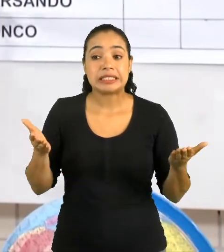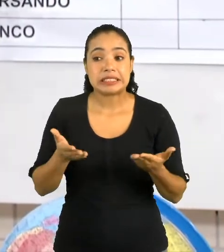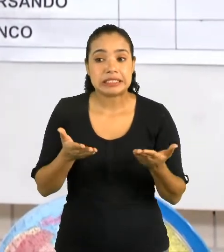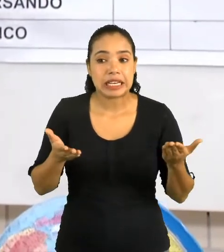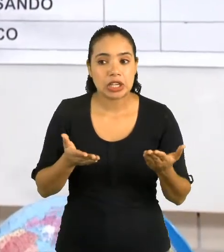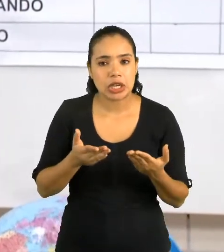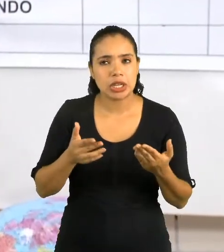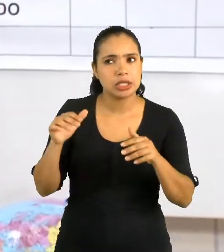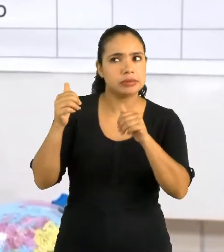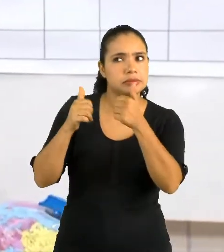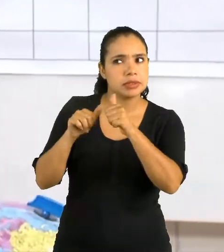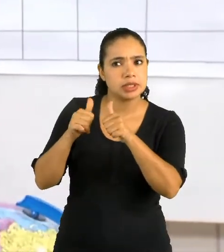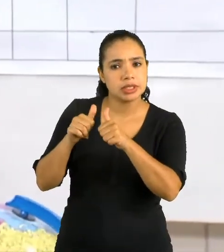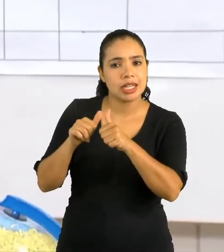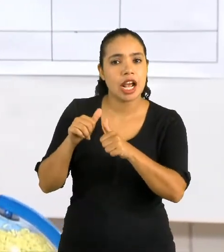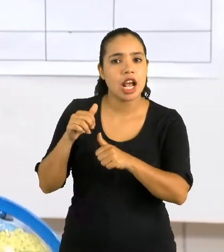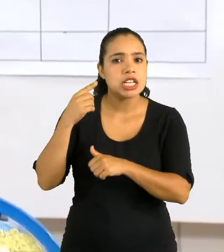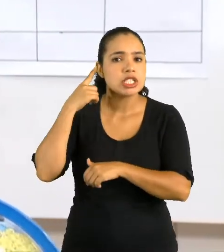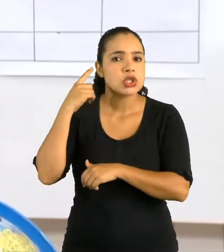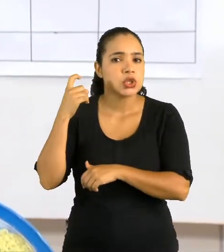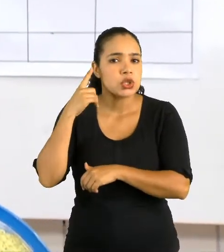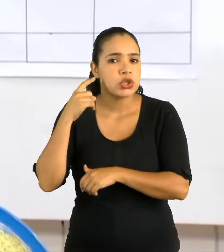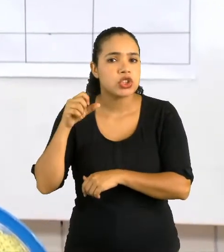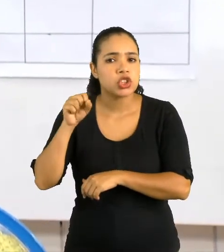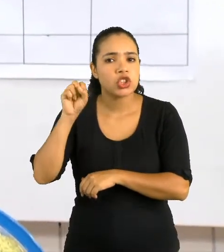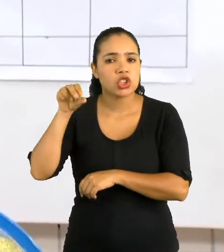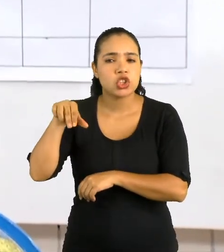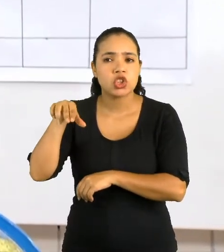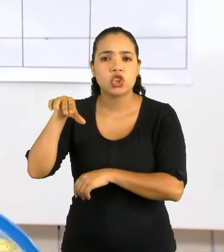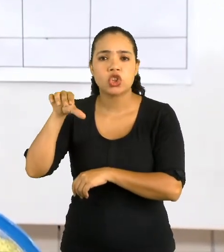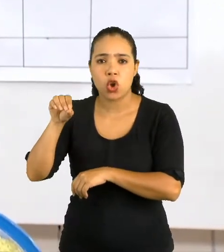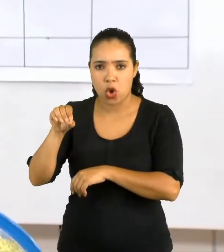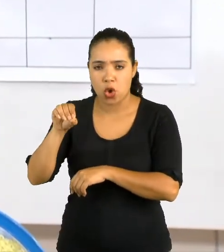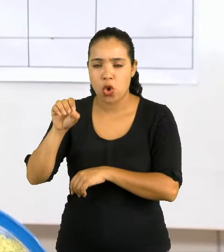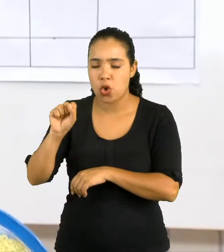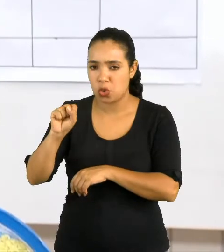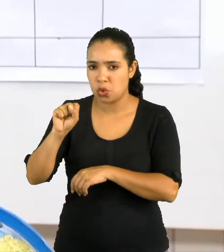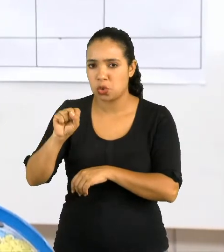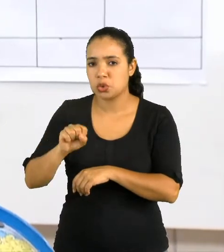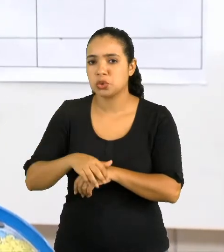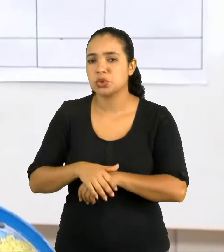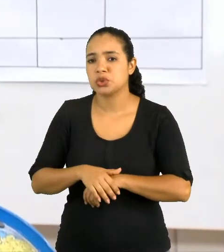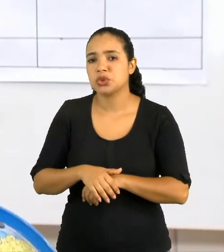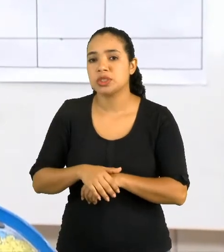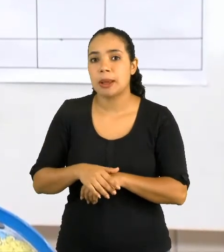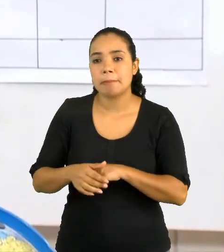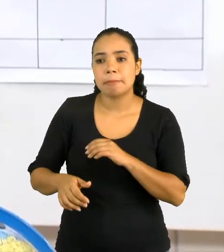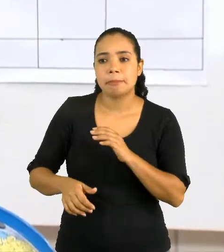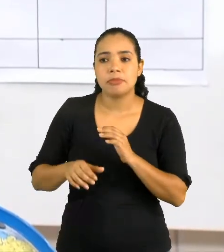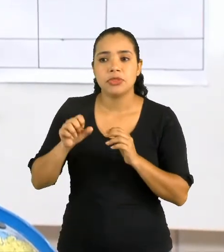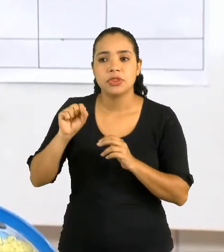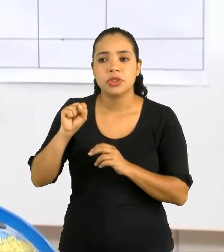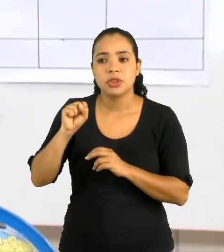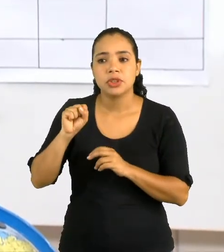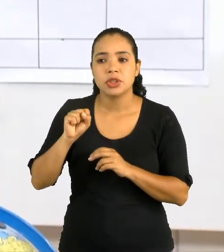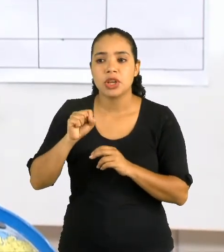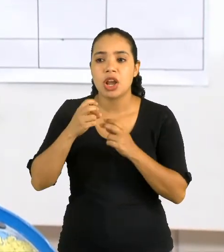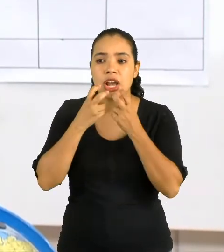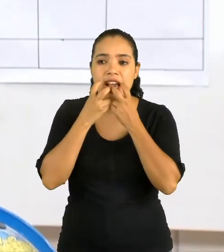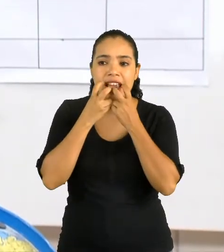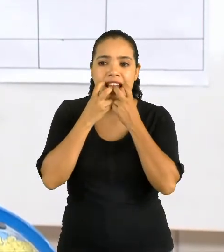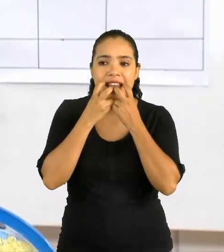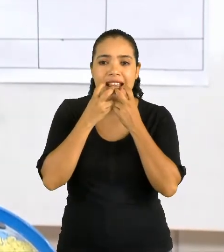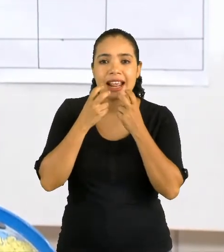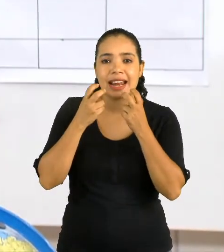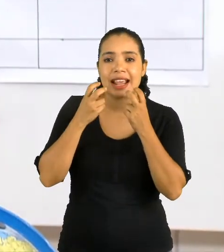nós vamos analisar os sons. Eu adoro ouvir. Primeiro som. Sons de grilos